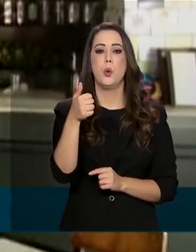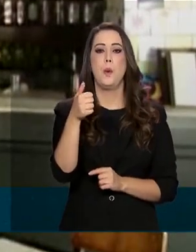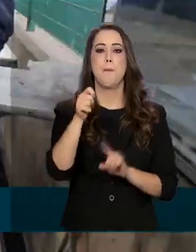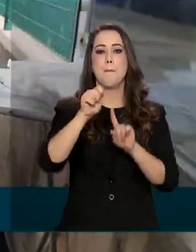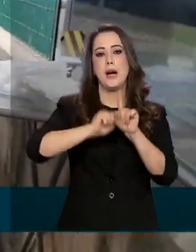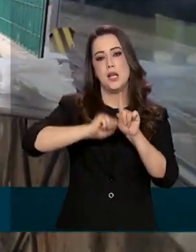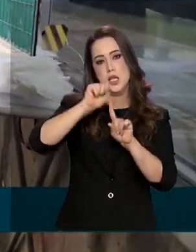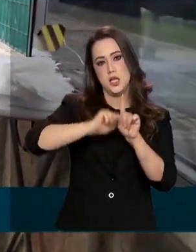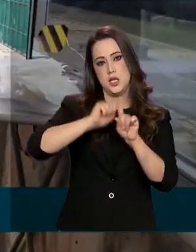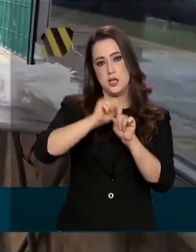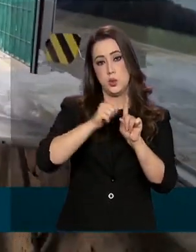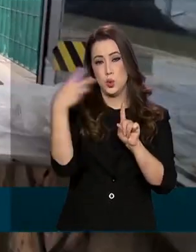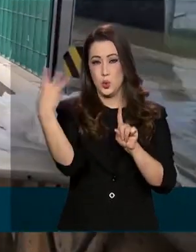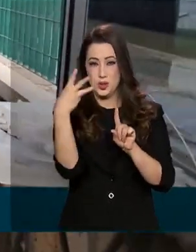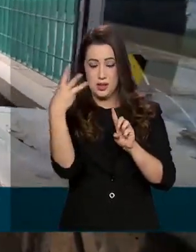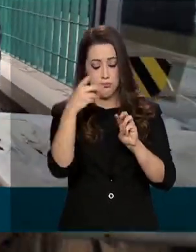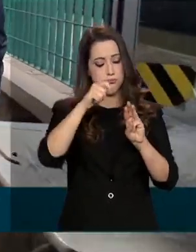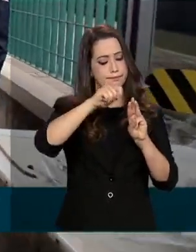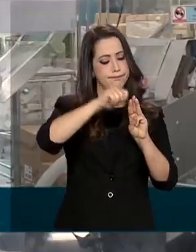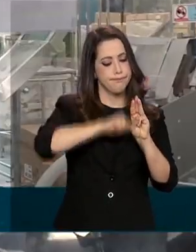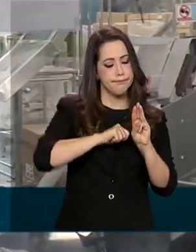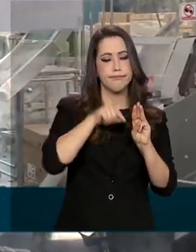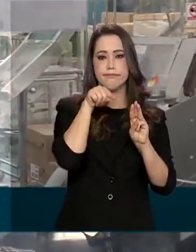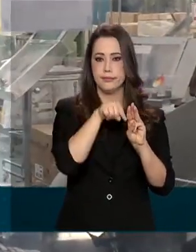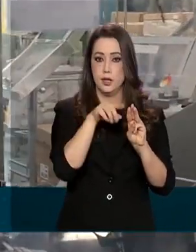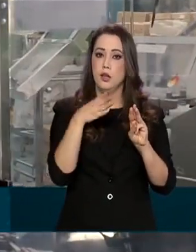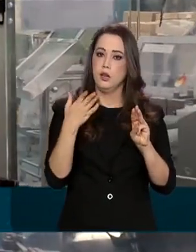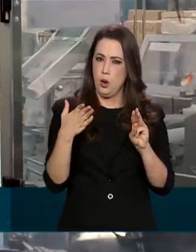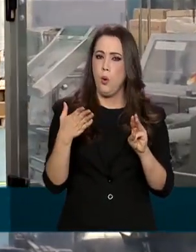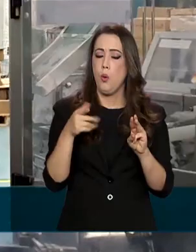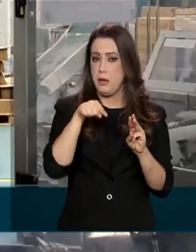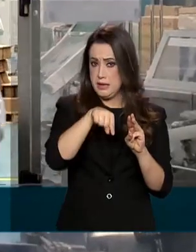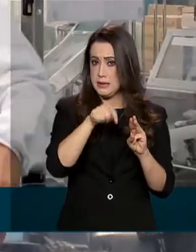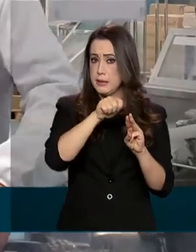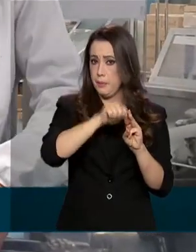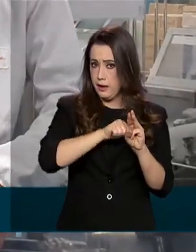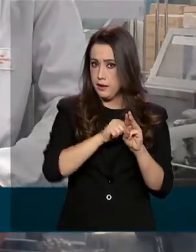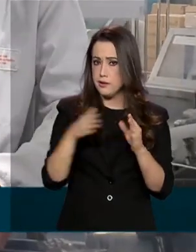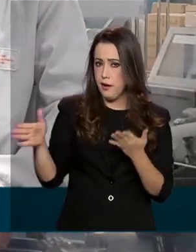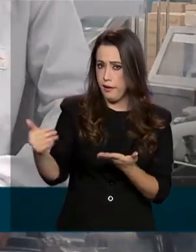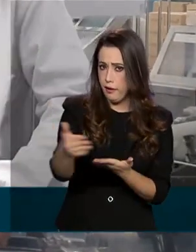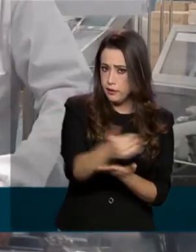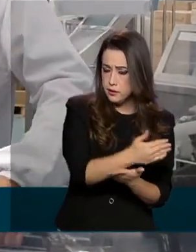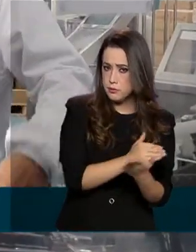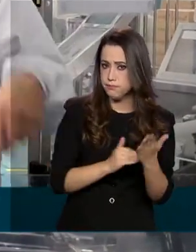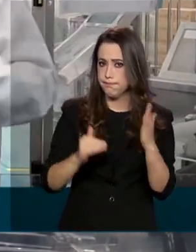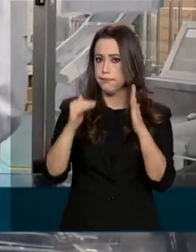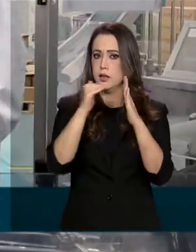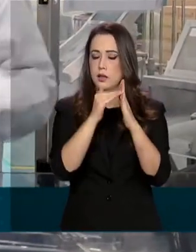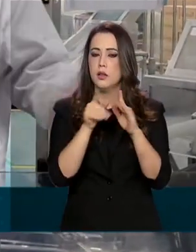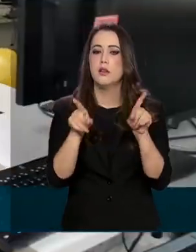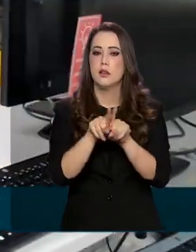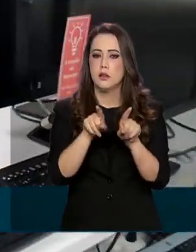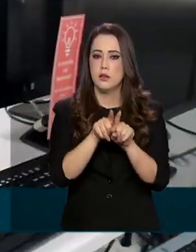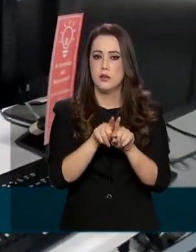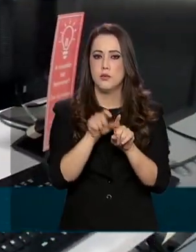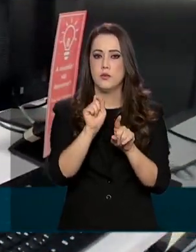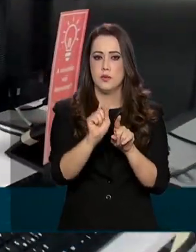cabeça de trimestre. Em meses assim, a arrecadação costuma ser maior mesmo. Essa variação também mostra uma retomada gradual da